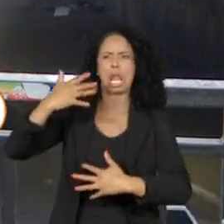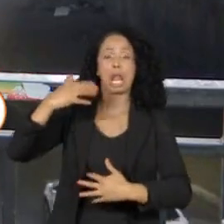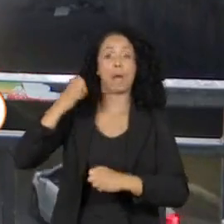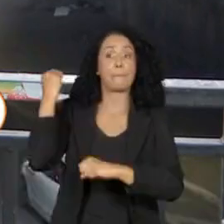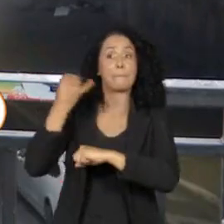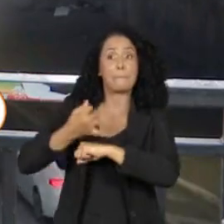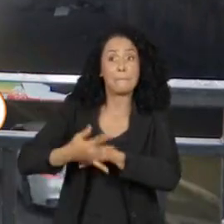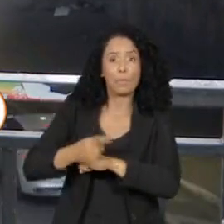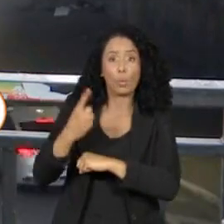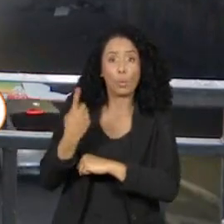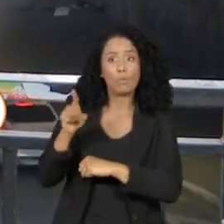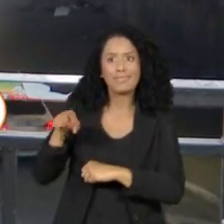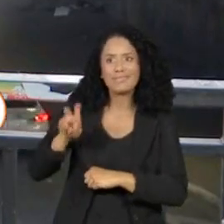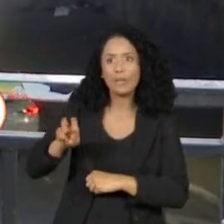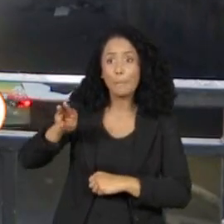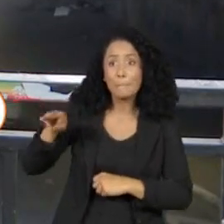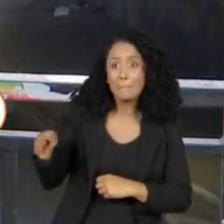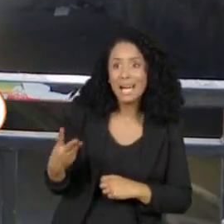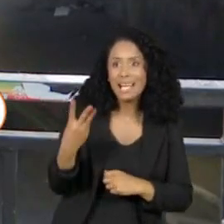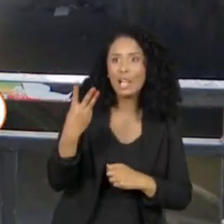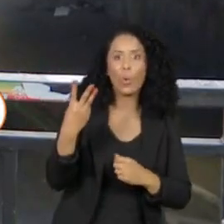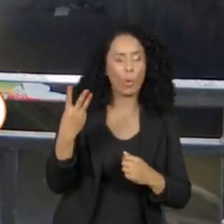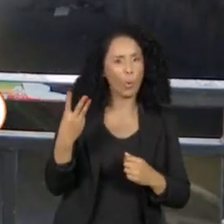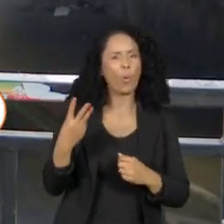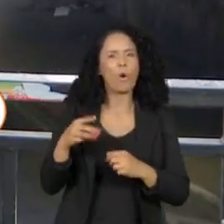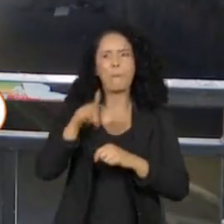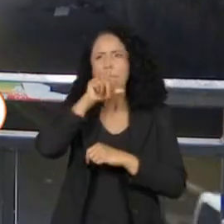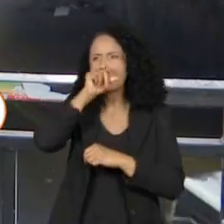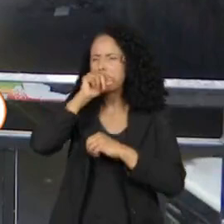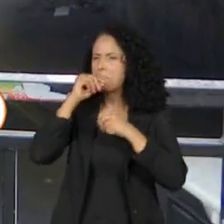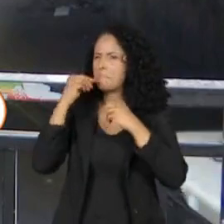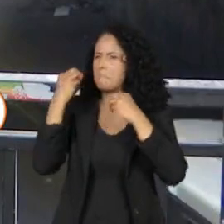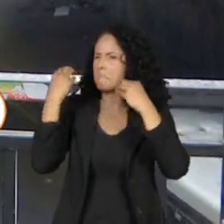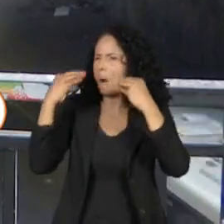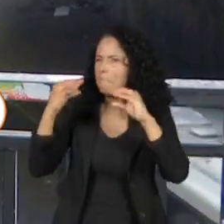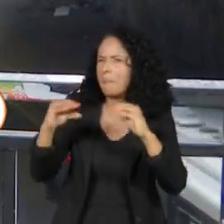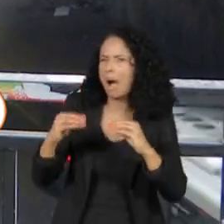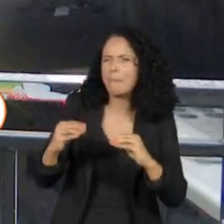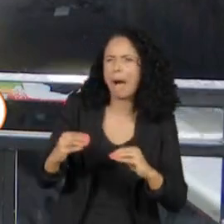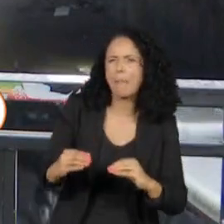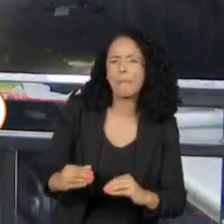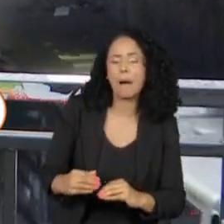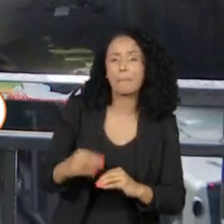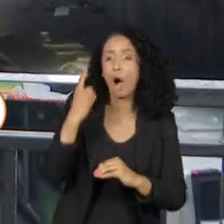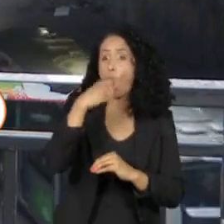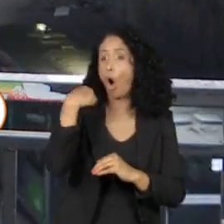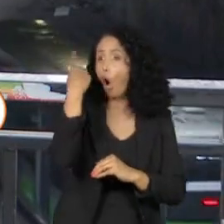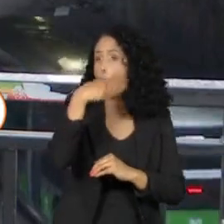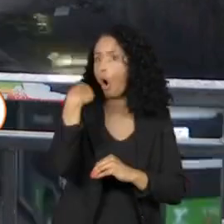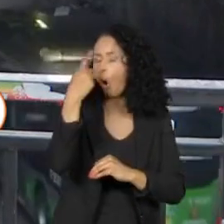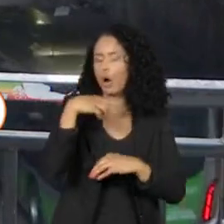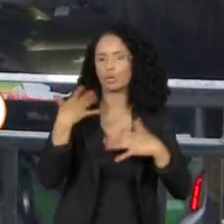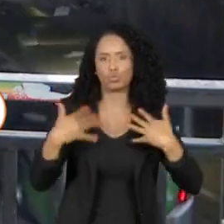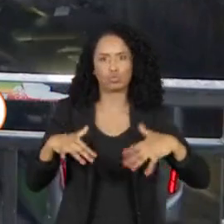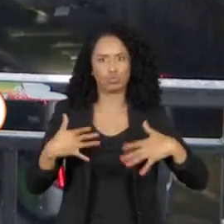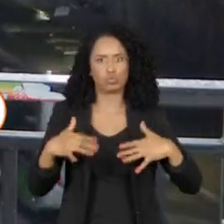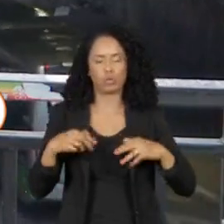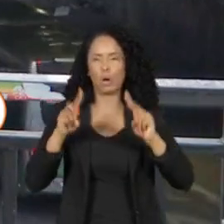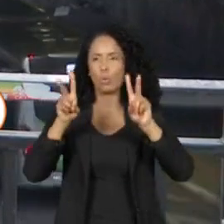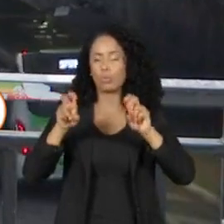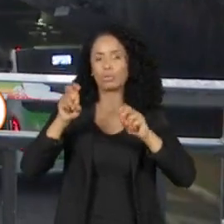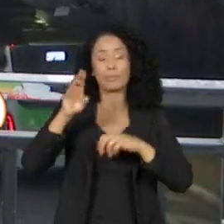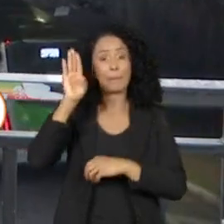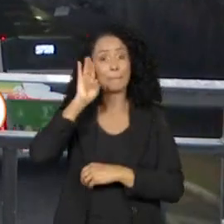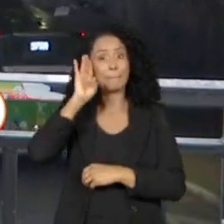cerca de um milhão e meio a dois milhões de tweets compartilhados por horas sobre esse assunto. E um dos temas mais comentados pelos